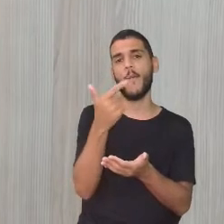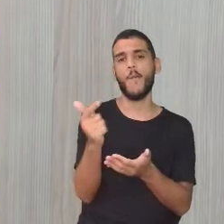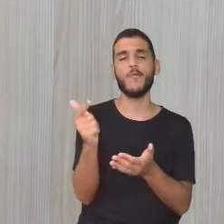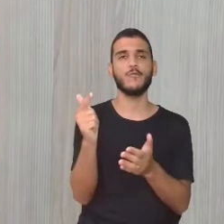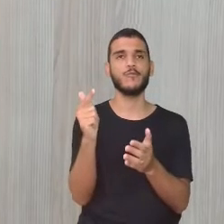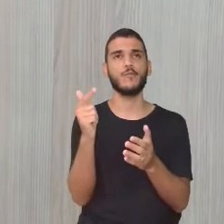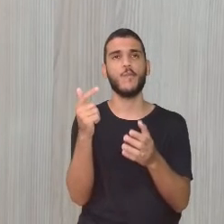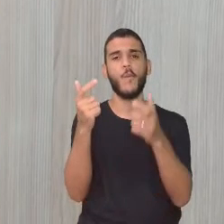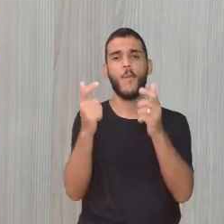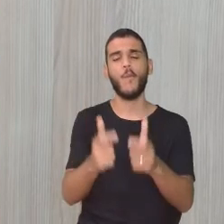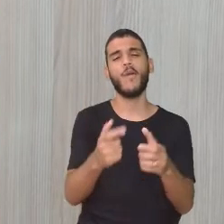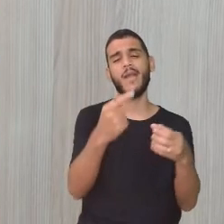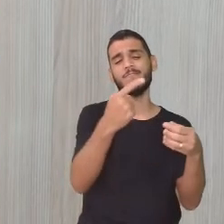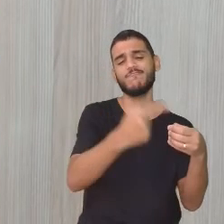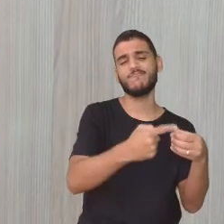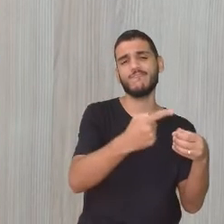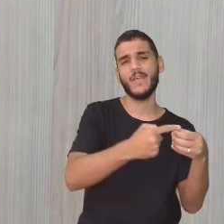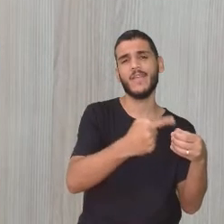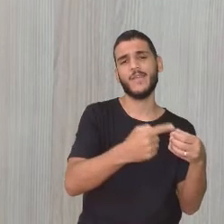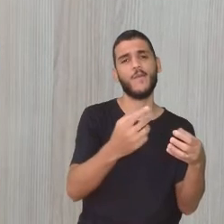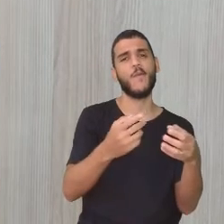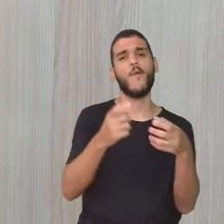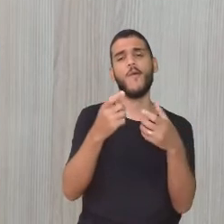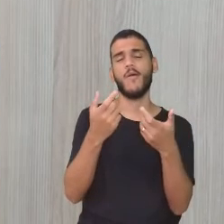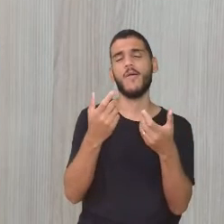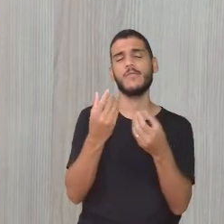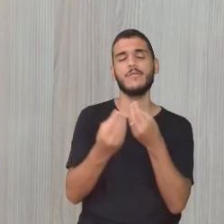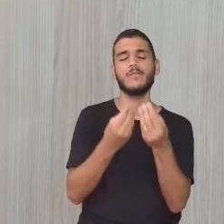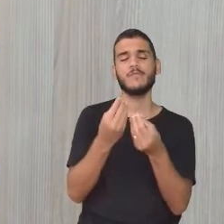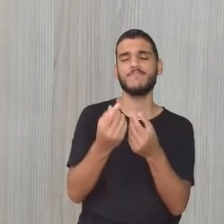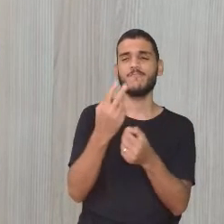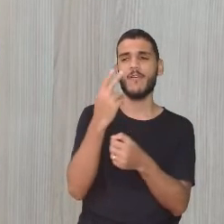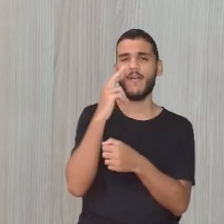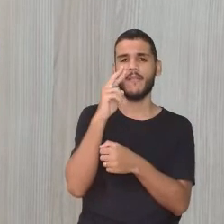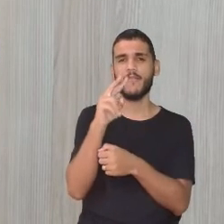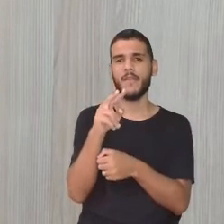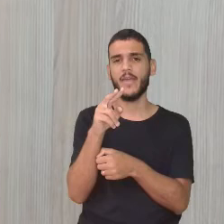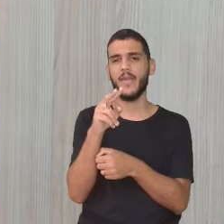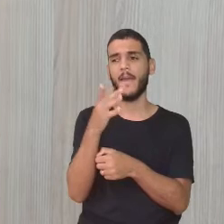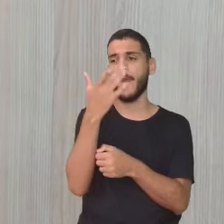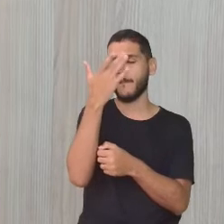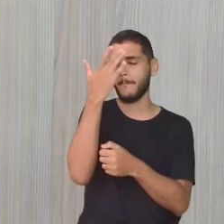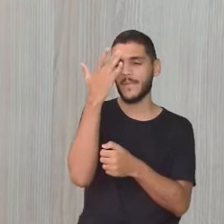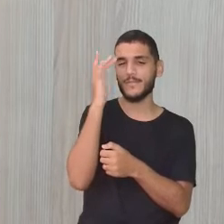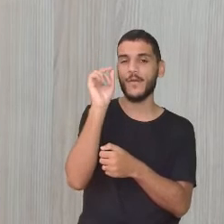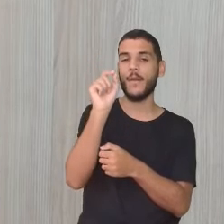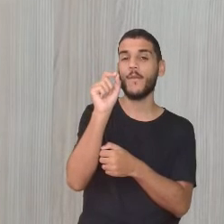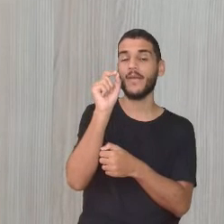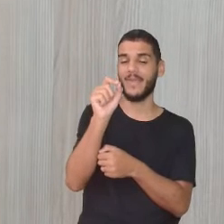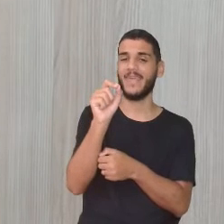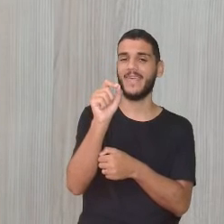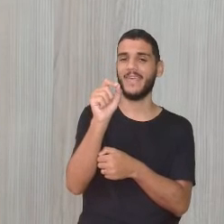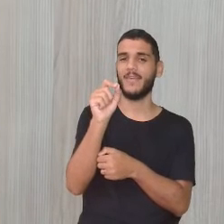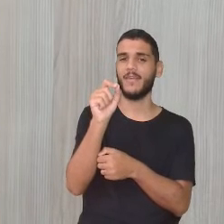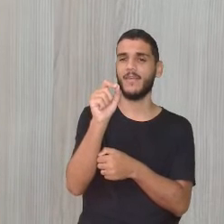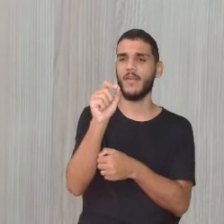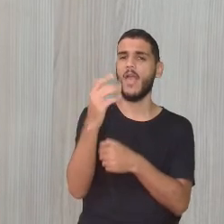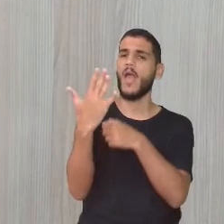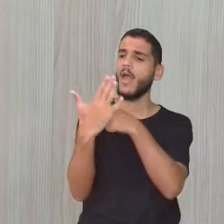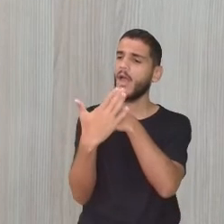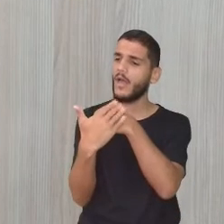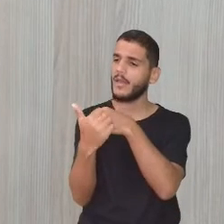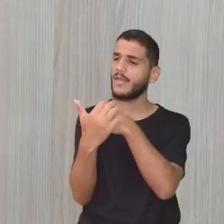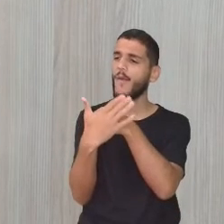as áreas mais rurais, o campo, você tende a ver que as pessoas são mais acolhedoras. Que elas param, te